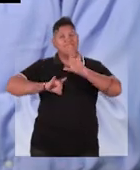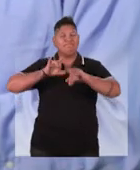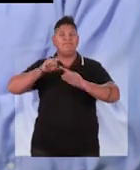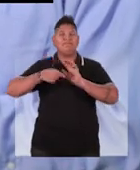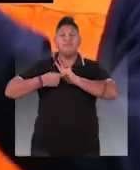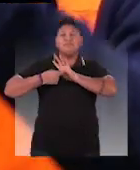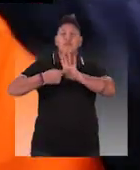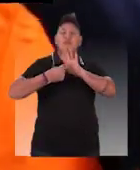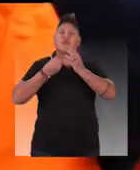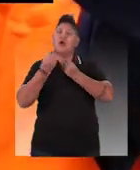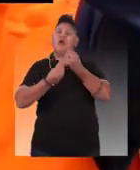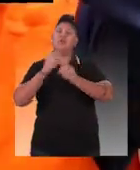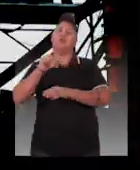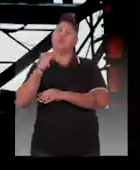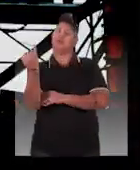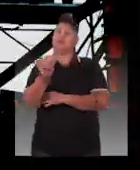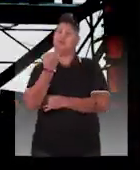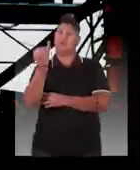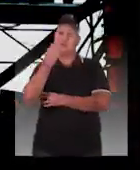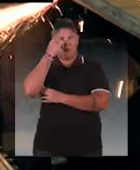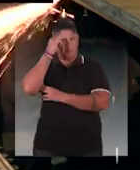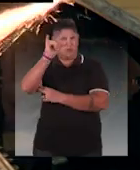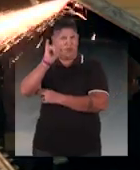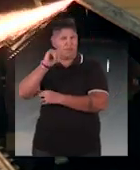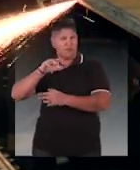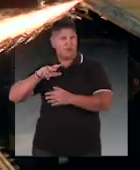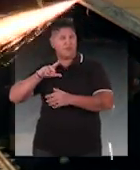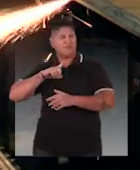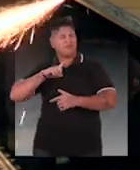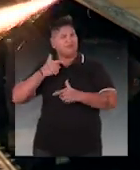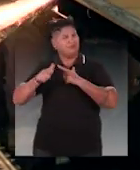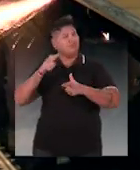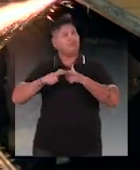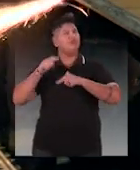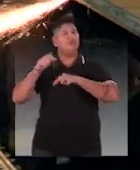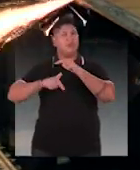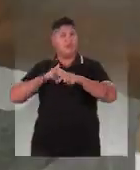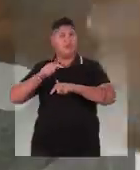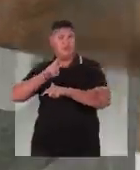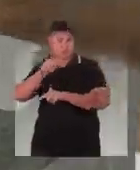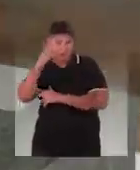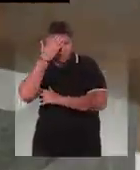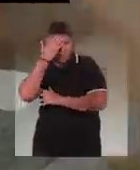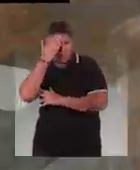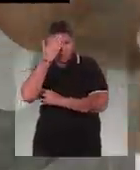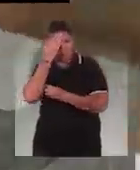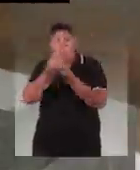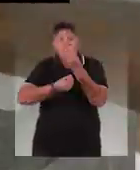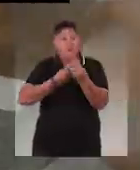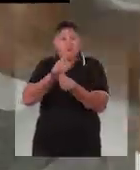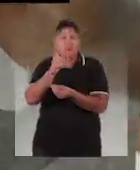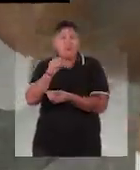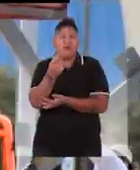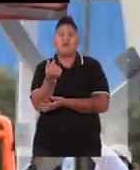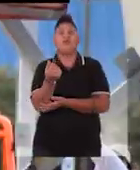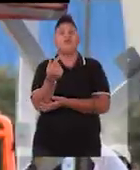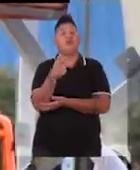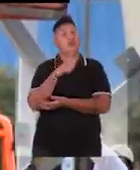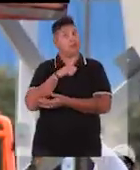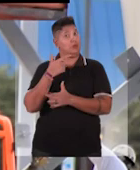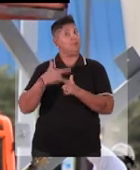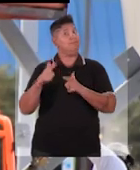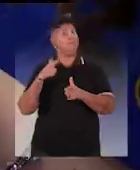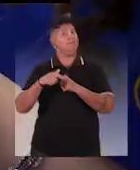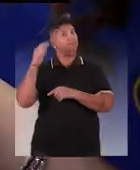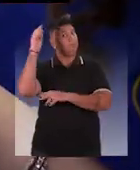especiais para alertar sobre a necessidade de prevenir acidentes de trabalho, você vai saber quanto custam esses